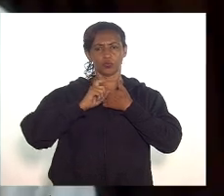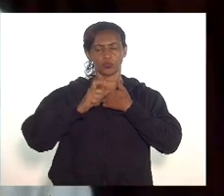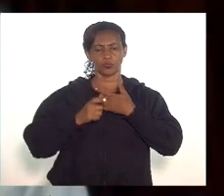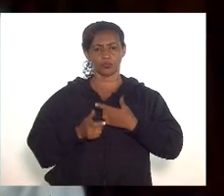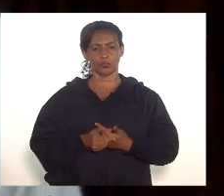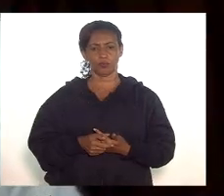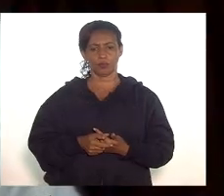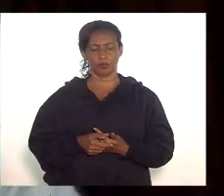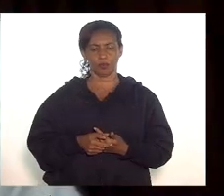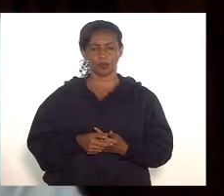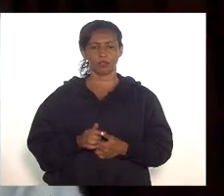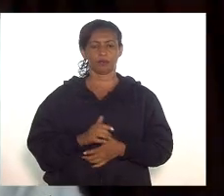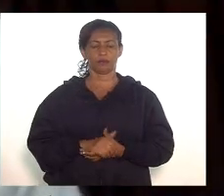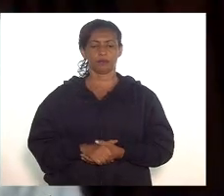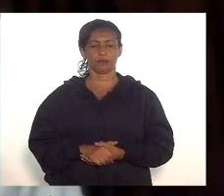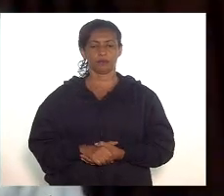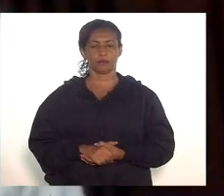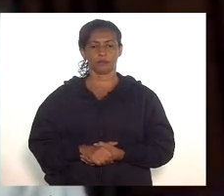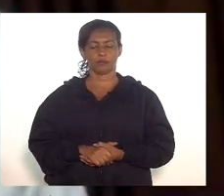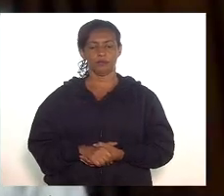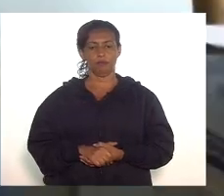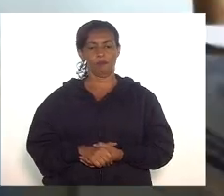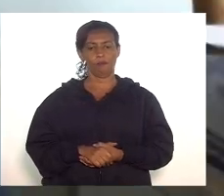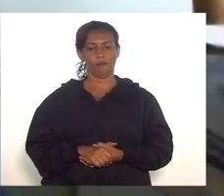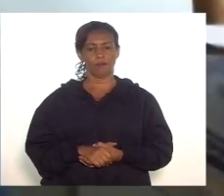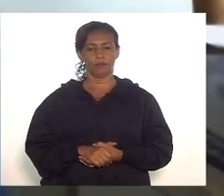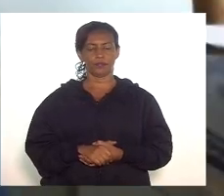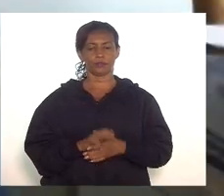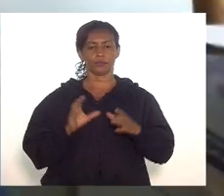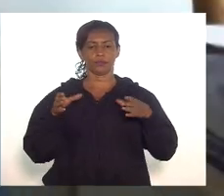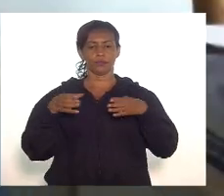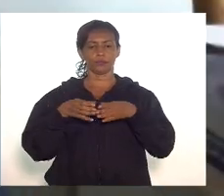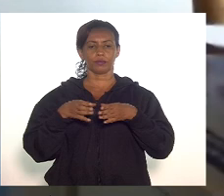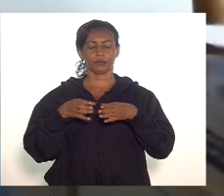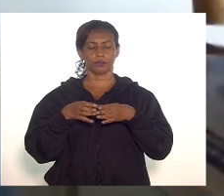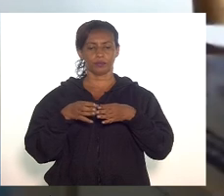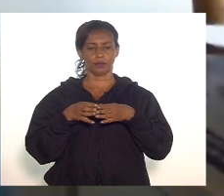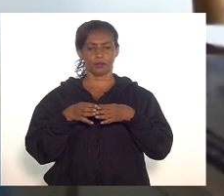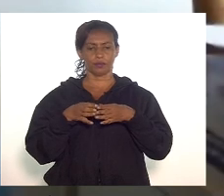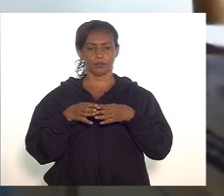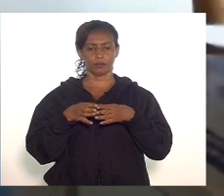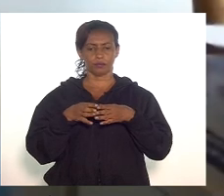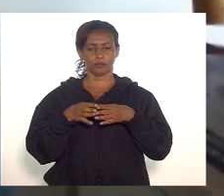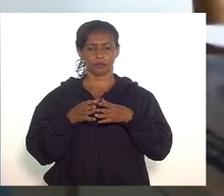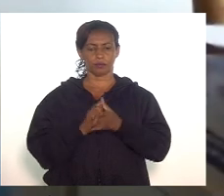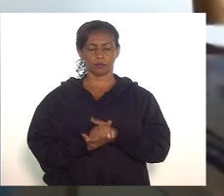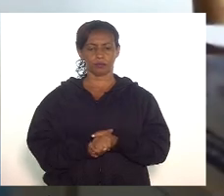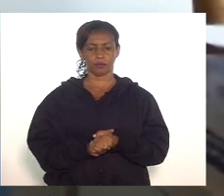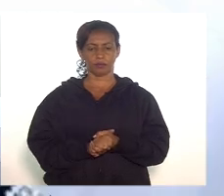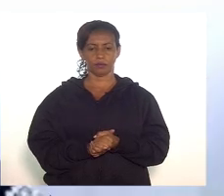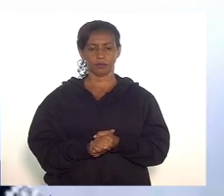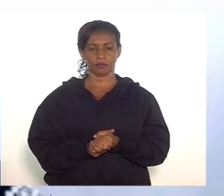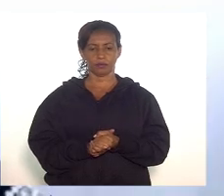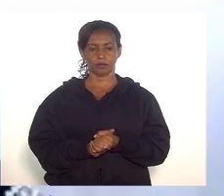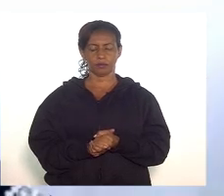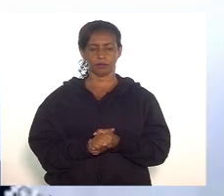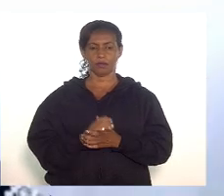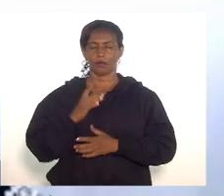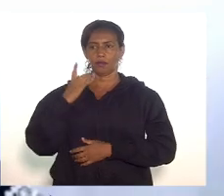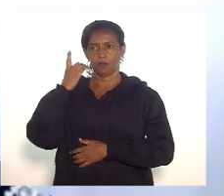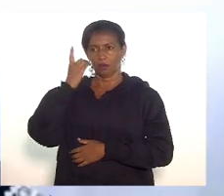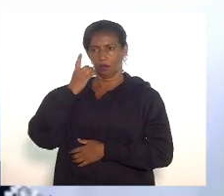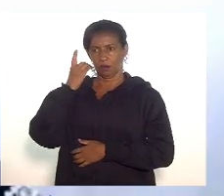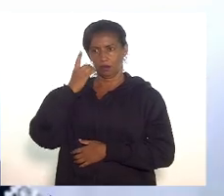parecer é pela constitucionalidade, presidente. Pela comissão de ciência. Pois não, deputado Luiz Paulo.